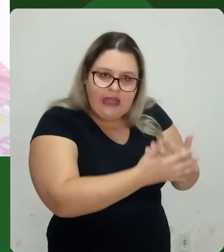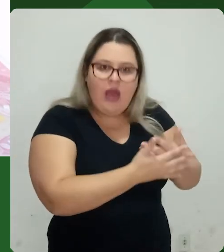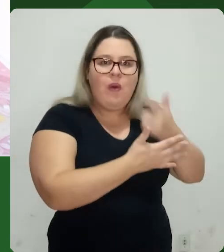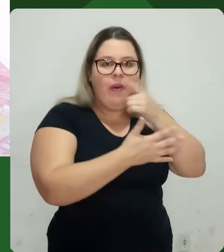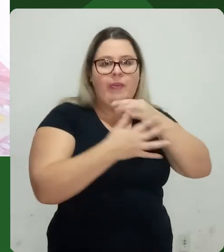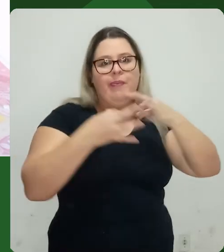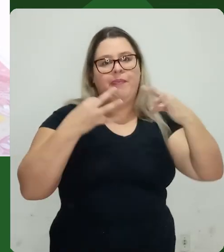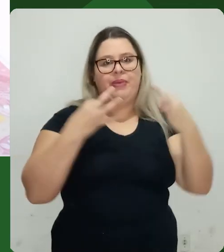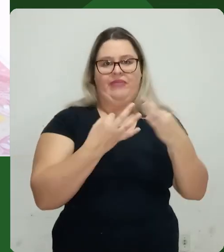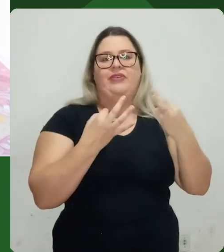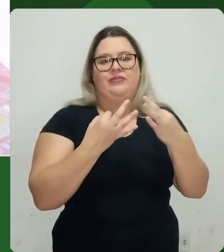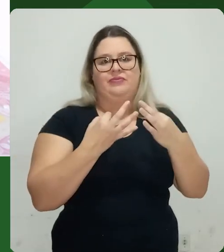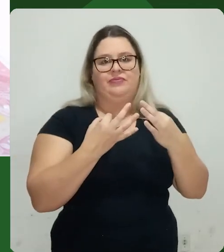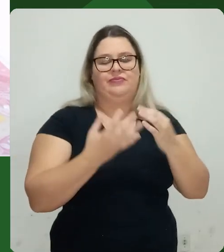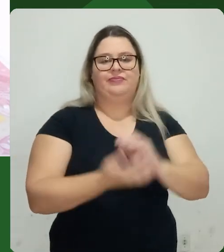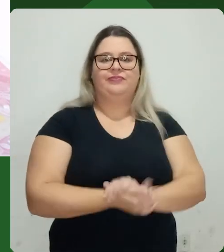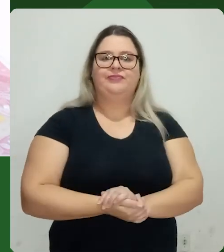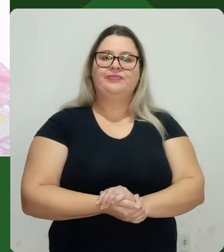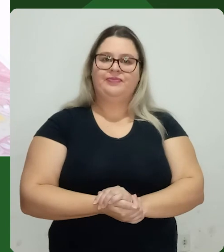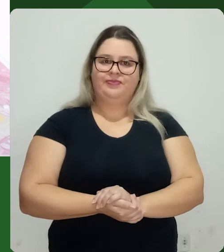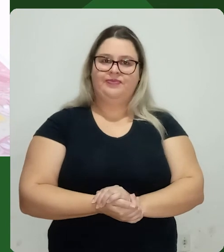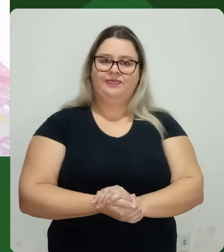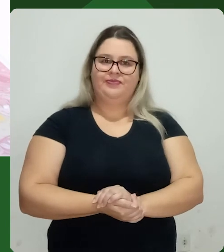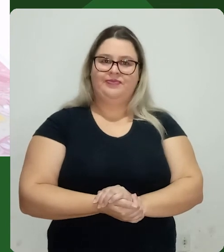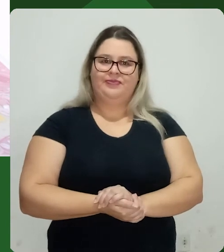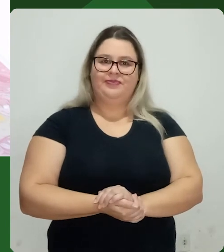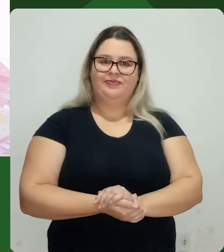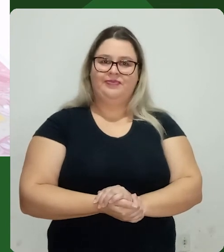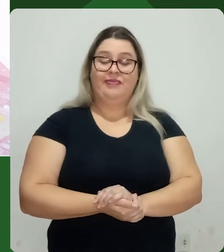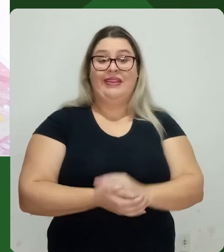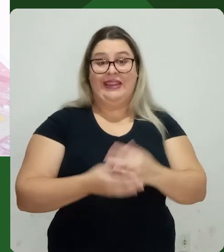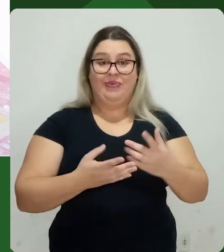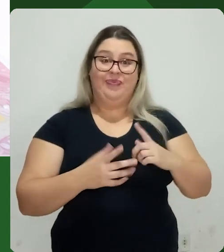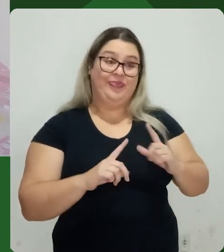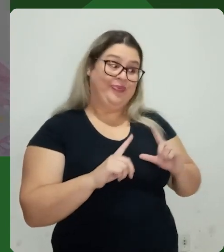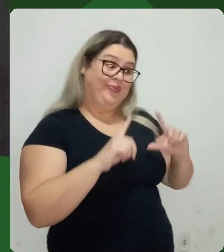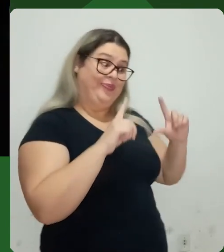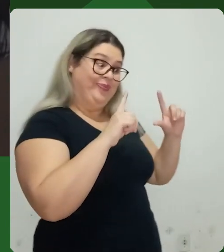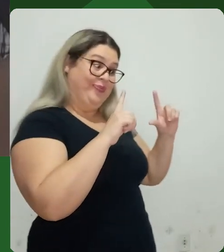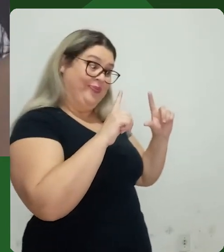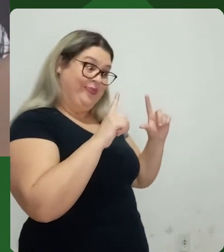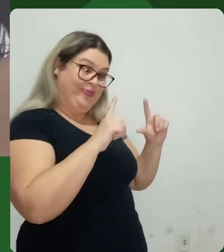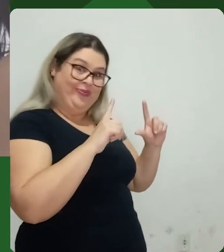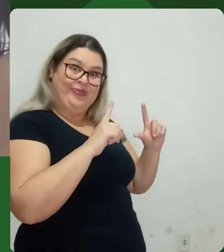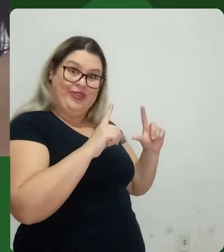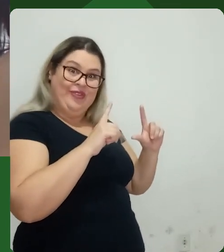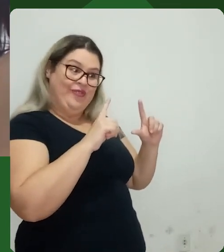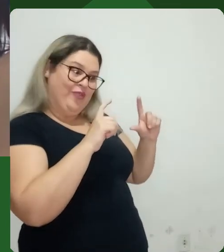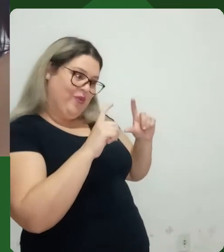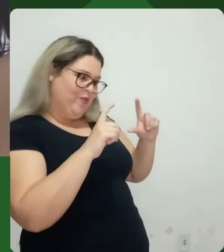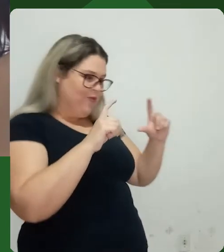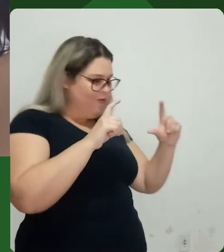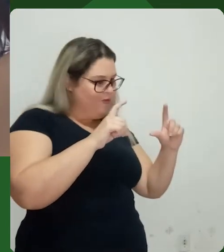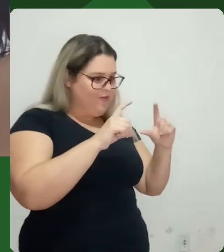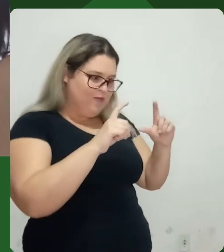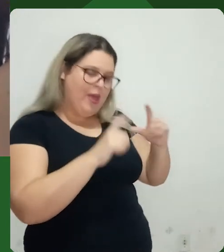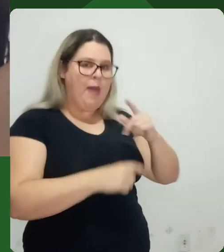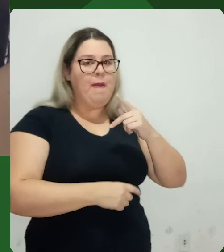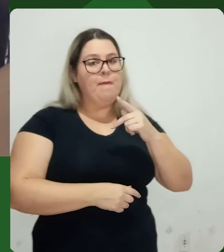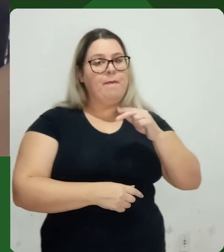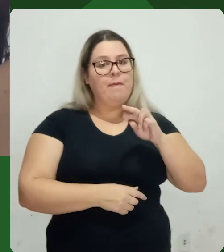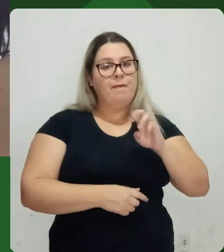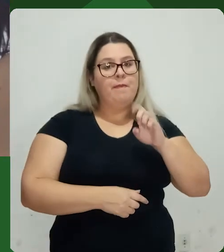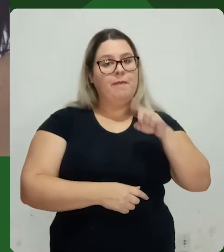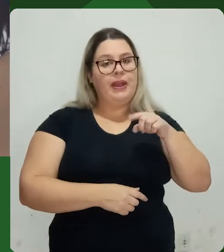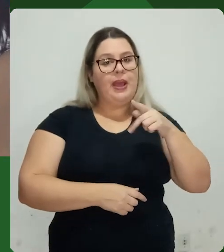deslocar, você precisa limpar, você precisa parar e rever algumas coisas que você já tinha visto antes. Não tinha ainda começado a fotografar.